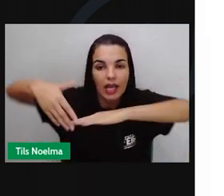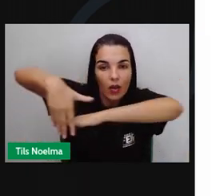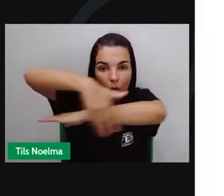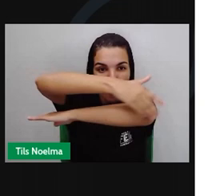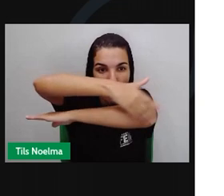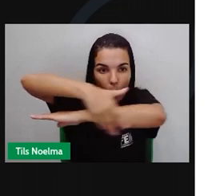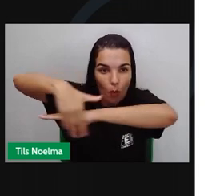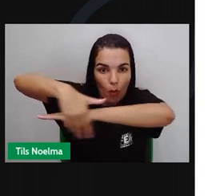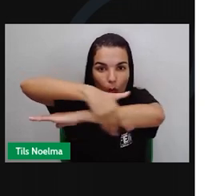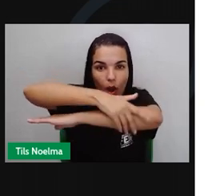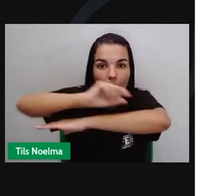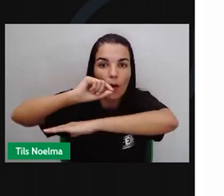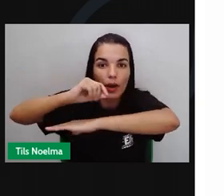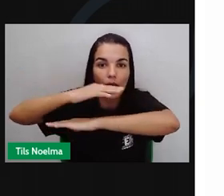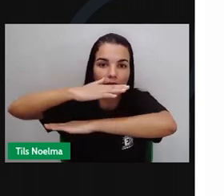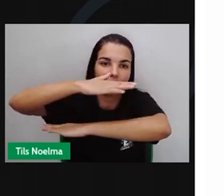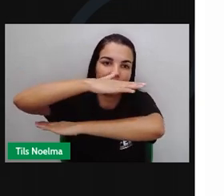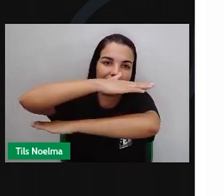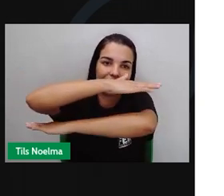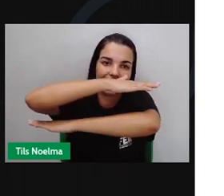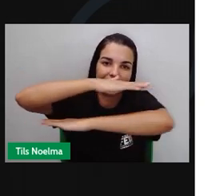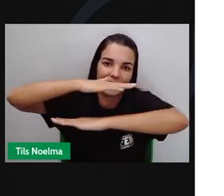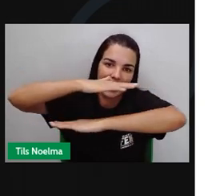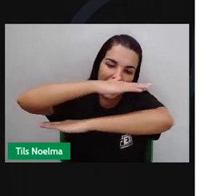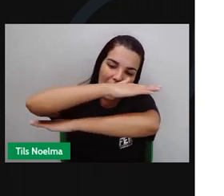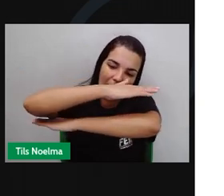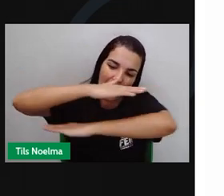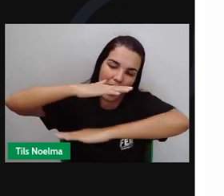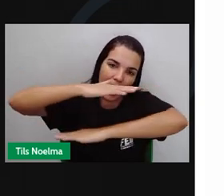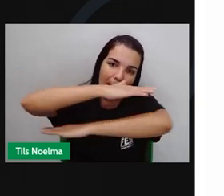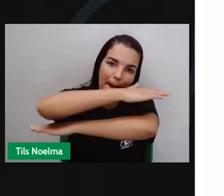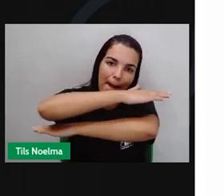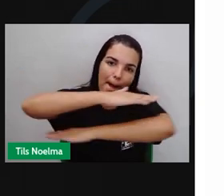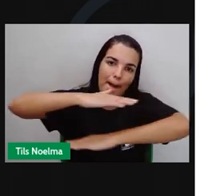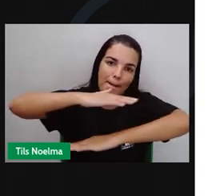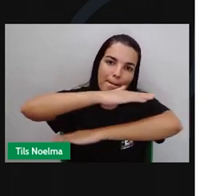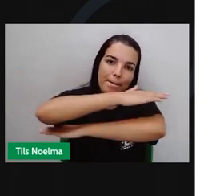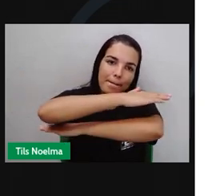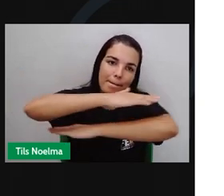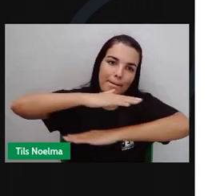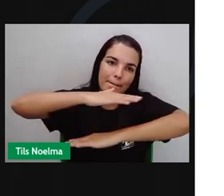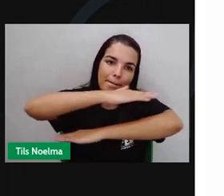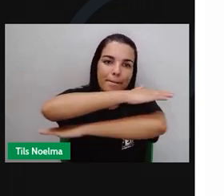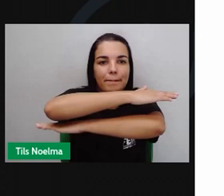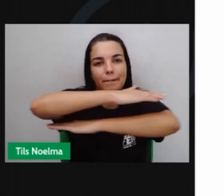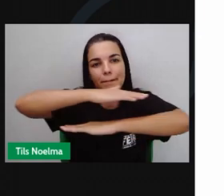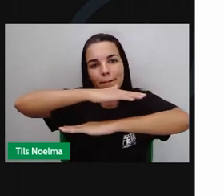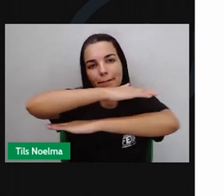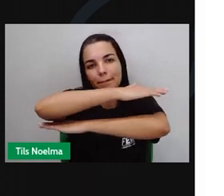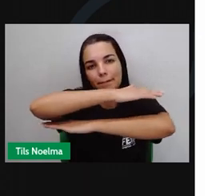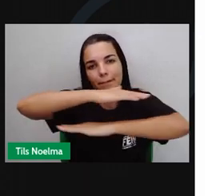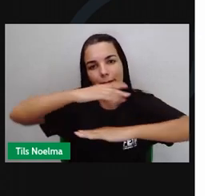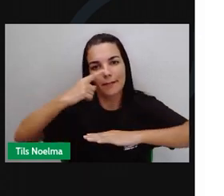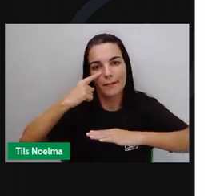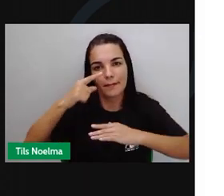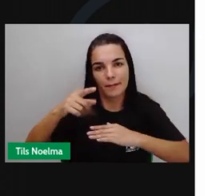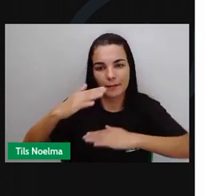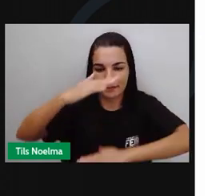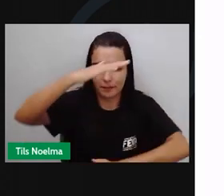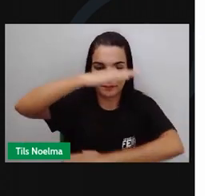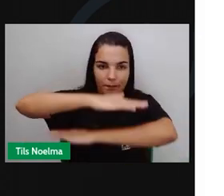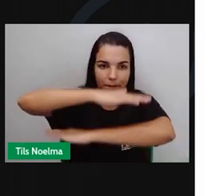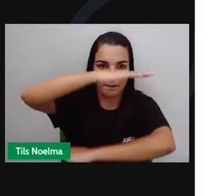ela vai ser paralela a essa outra rua aqui, que é a Rua Barão de Jaguaripe. E elas são